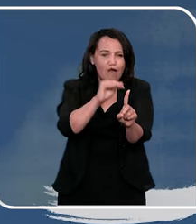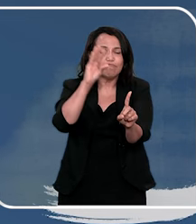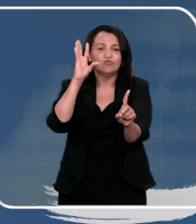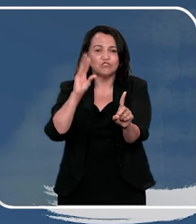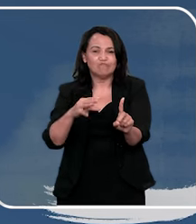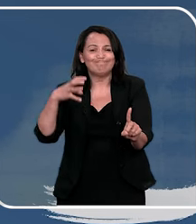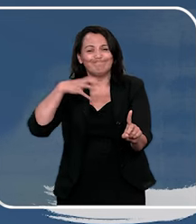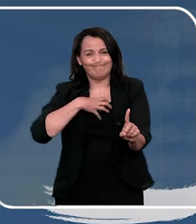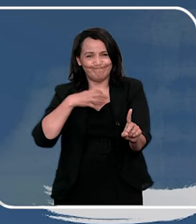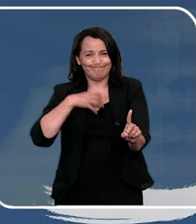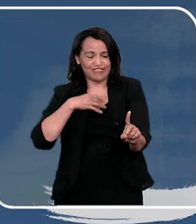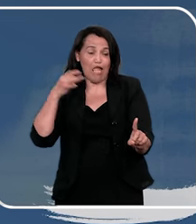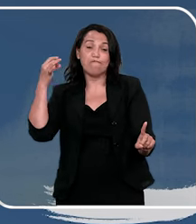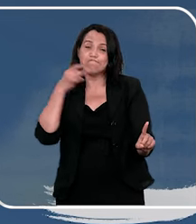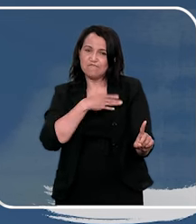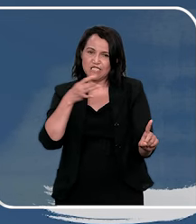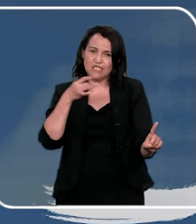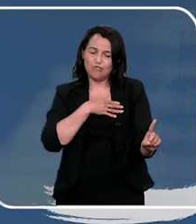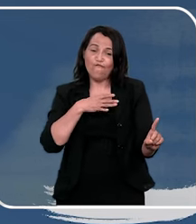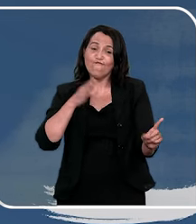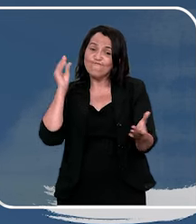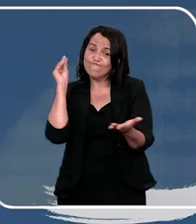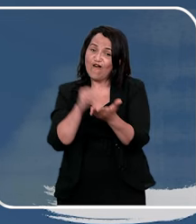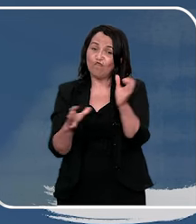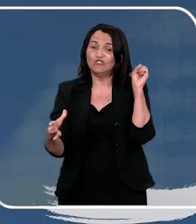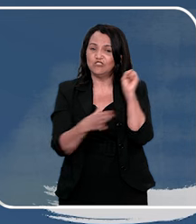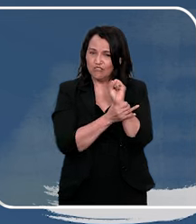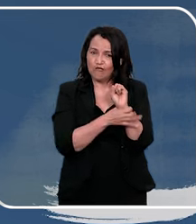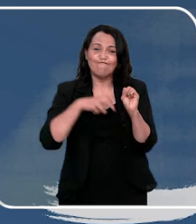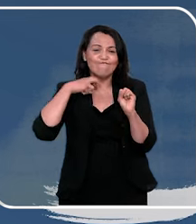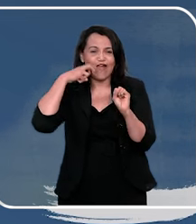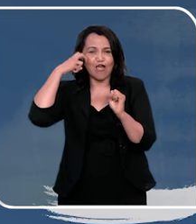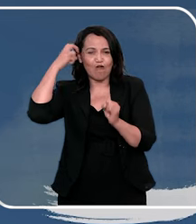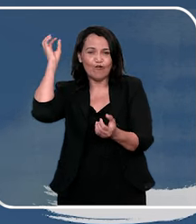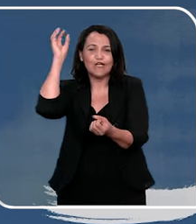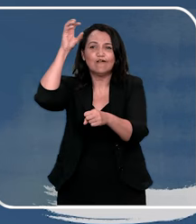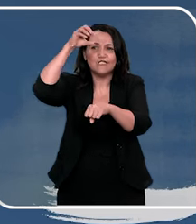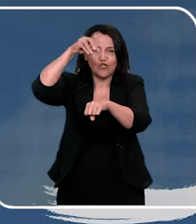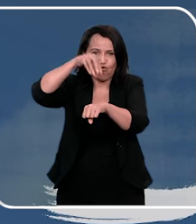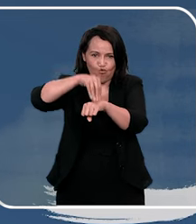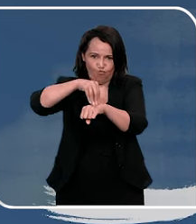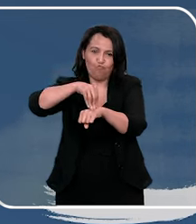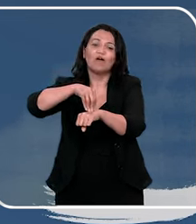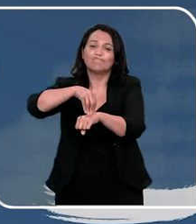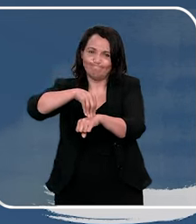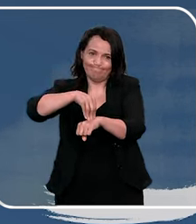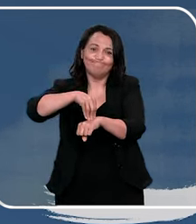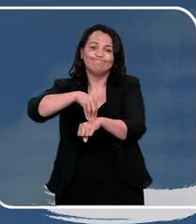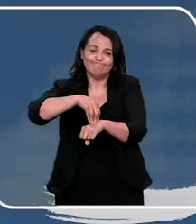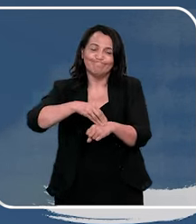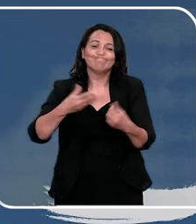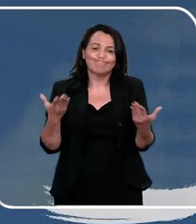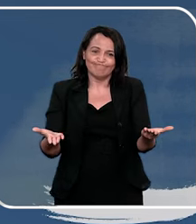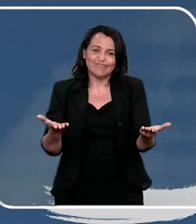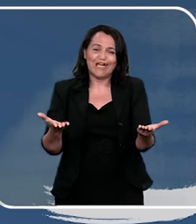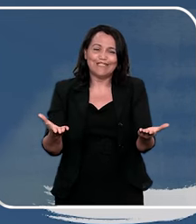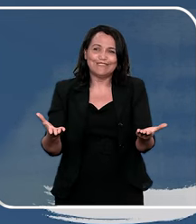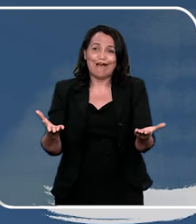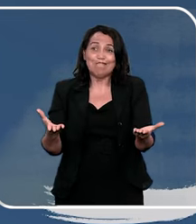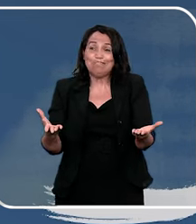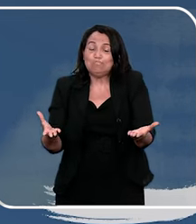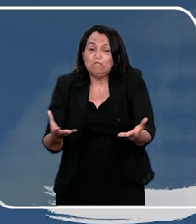abusada, criança, os maiores sentimentos dela, é medo, insegurança, vergonha, e culpa,